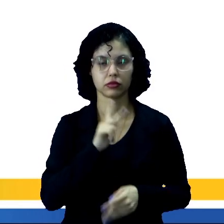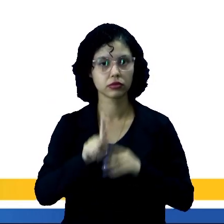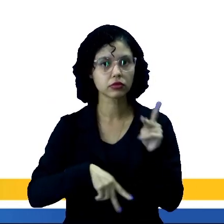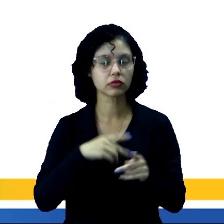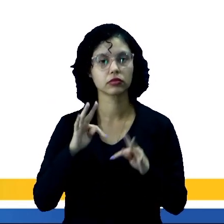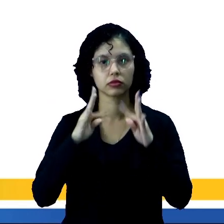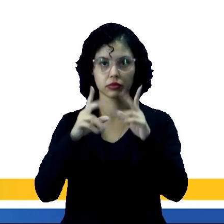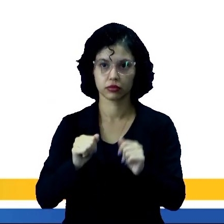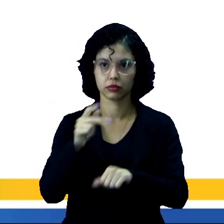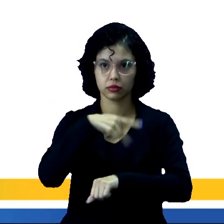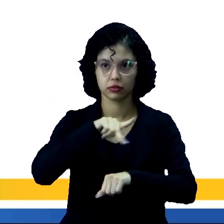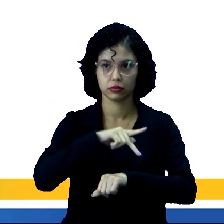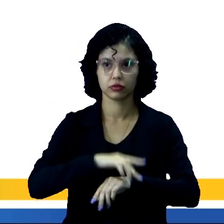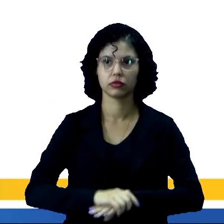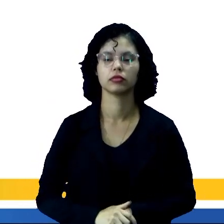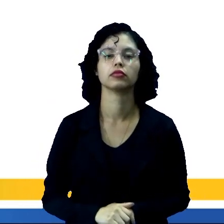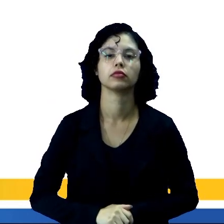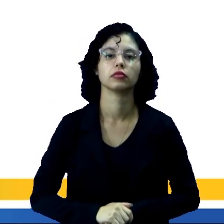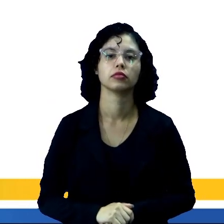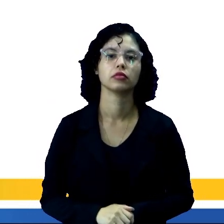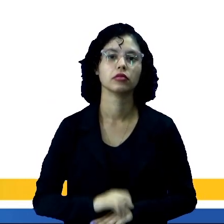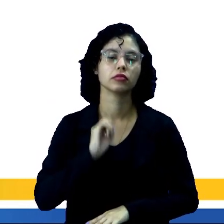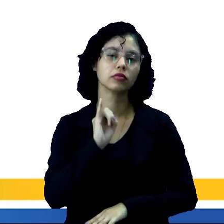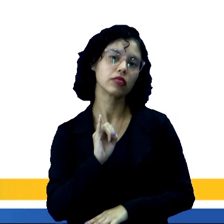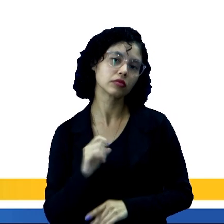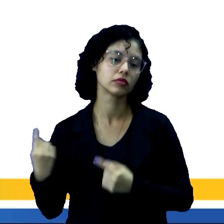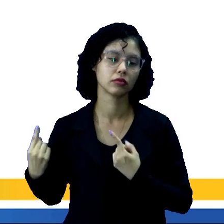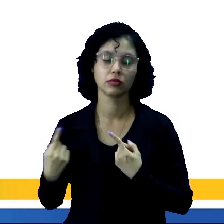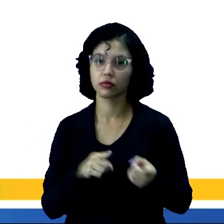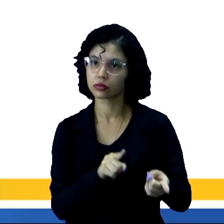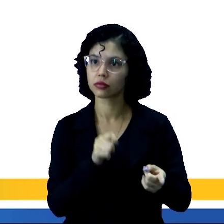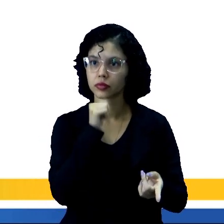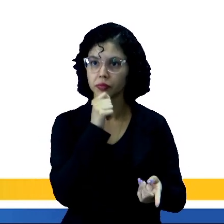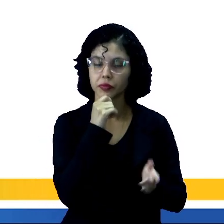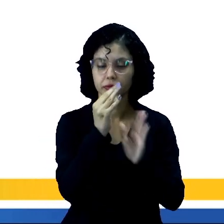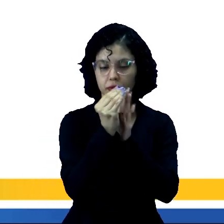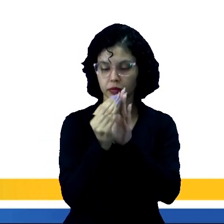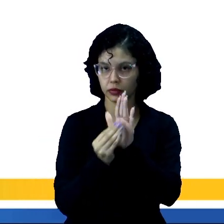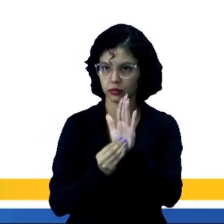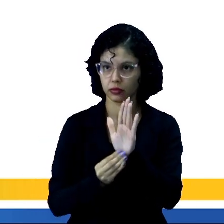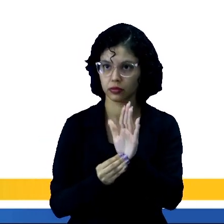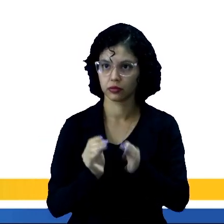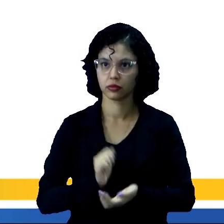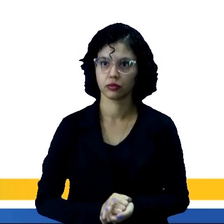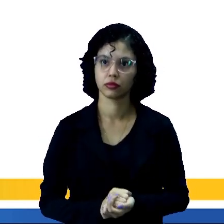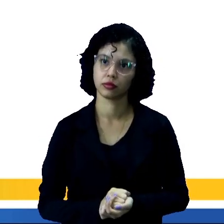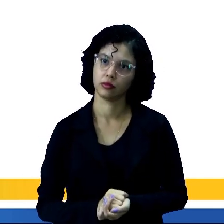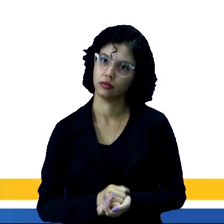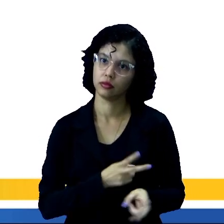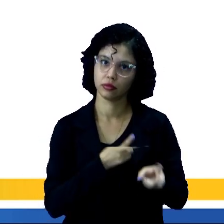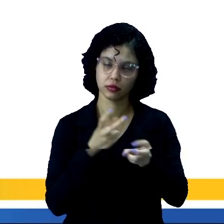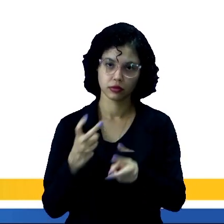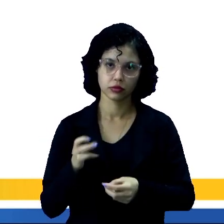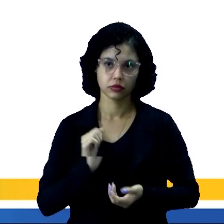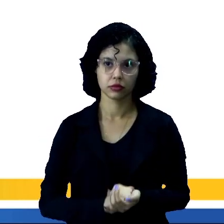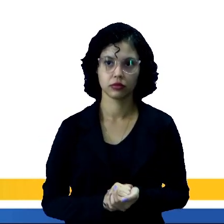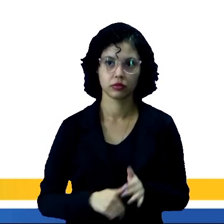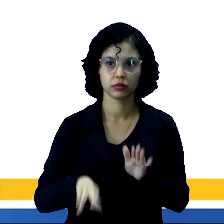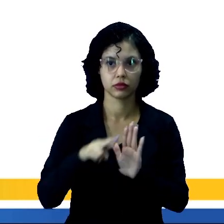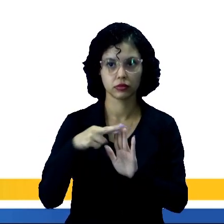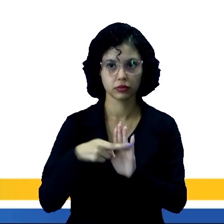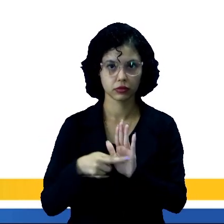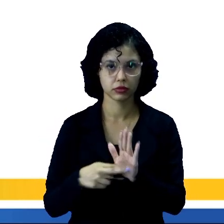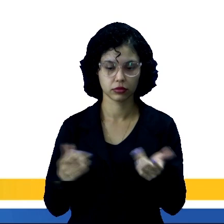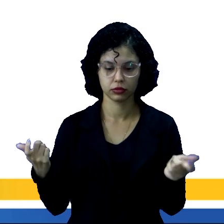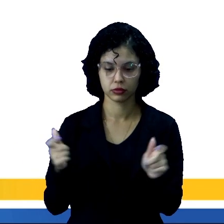população brasileira do país, né? E se nós confrontarmos esses dados, obviamente você vai perceber, né? A regressão